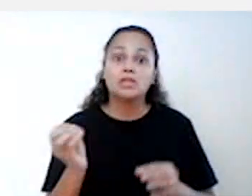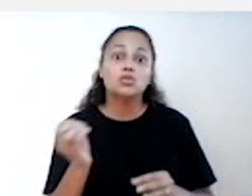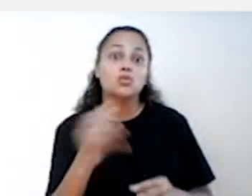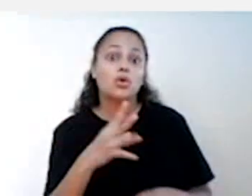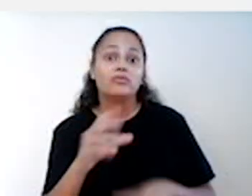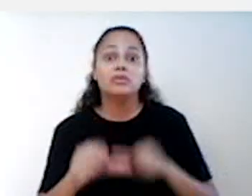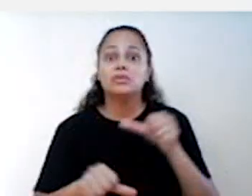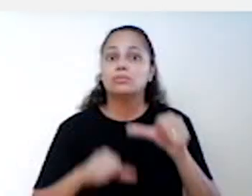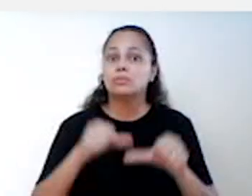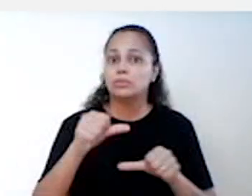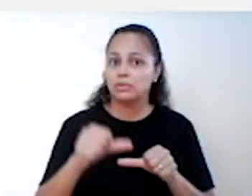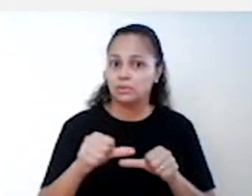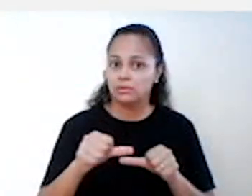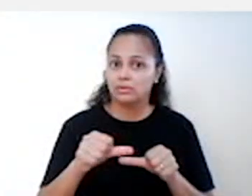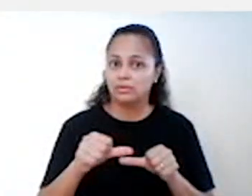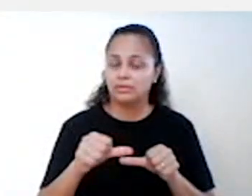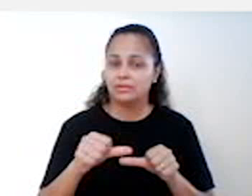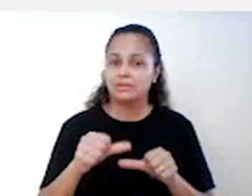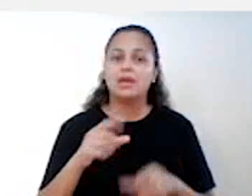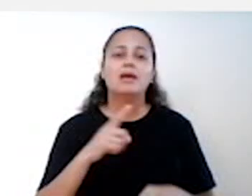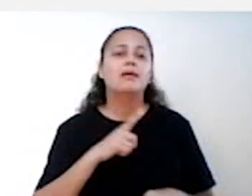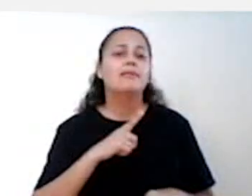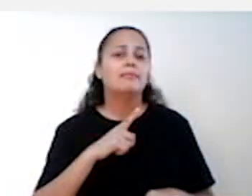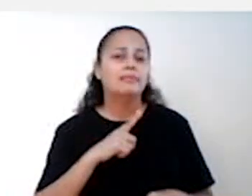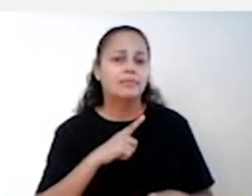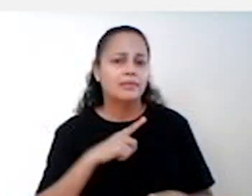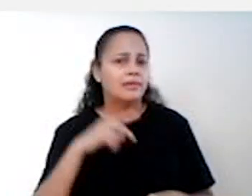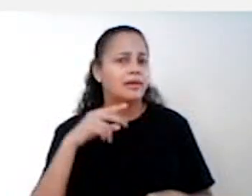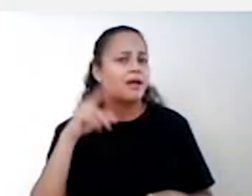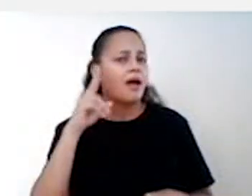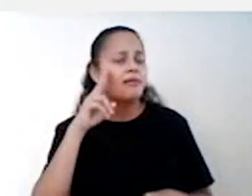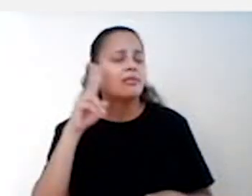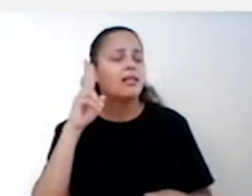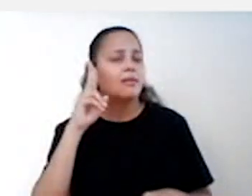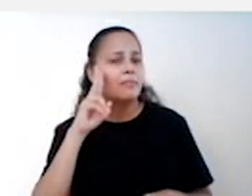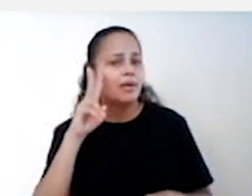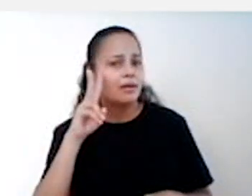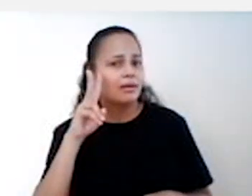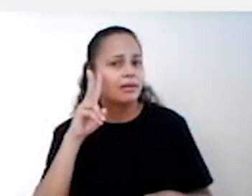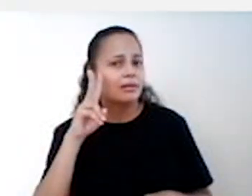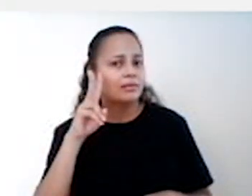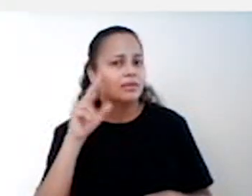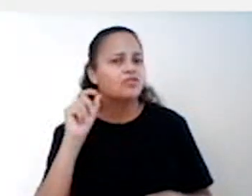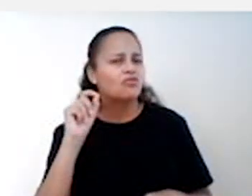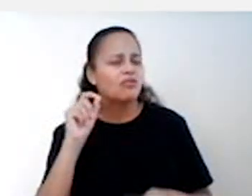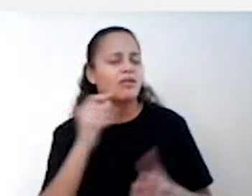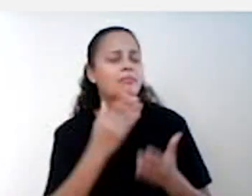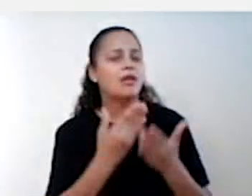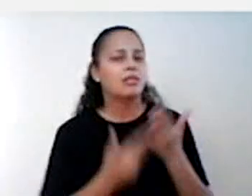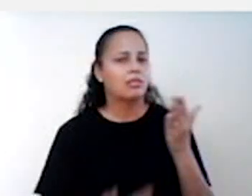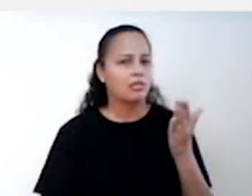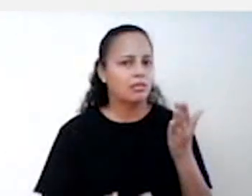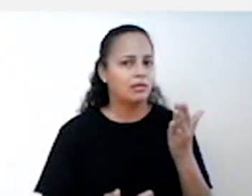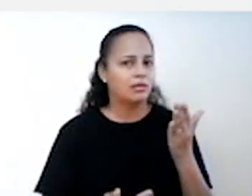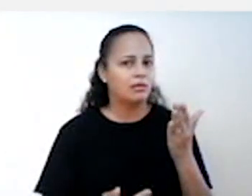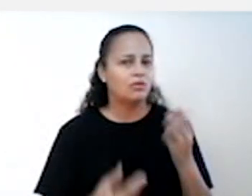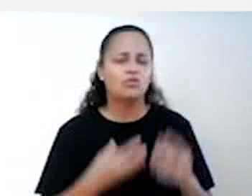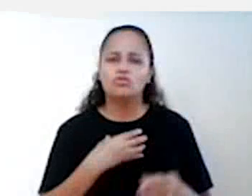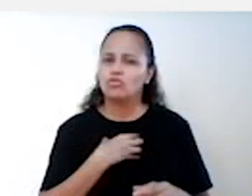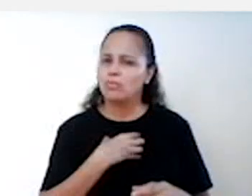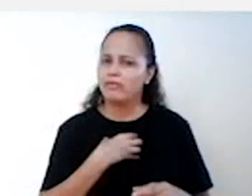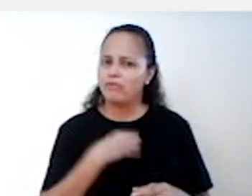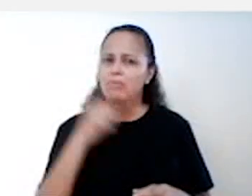mediante as novas mudanças que a perda trouxe. Ter consigo as lembranças daquilo ou daquele que foi perdido,